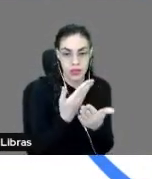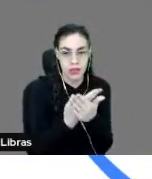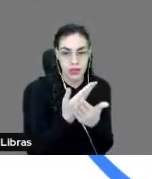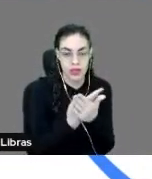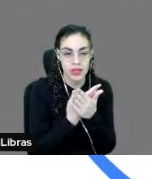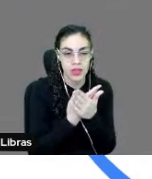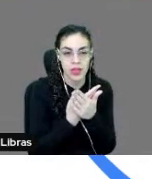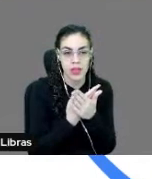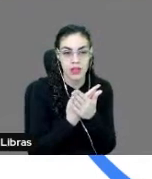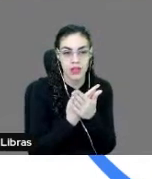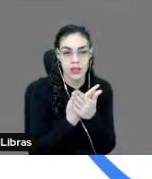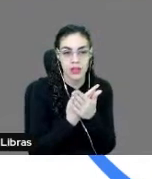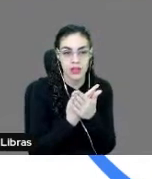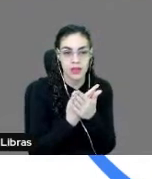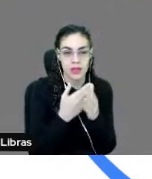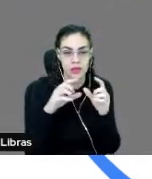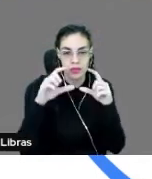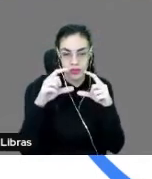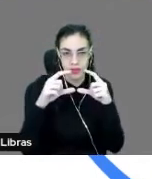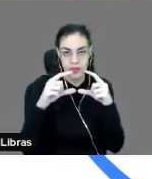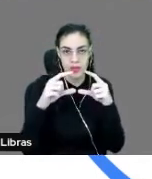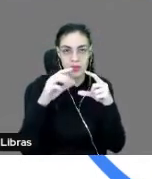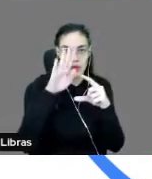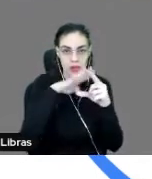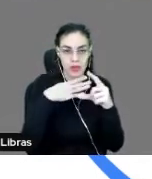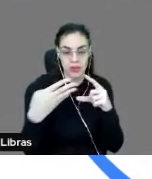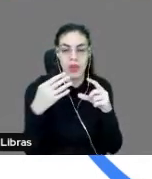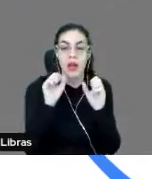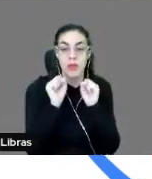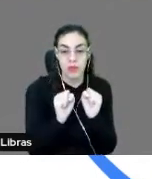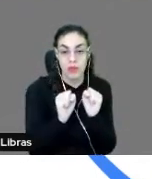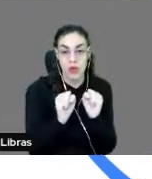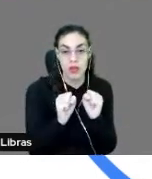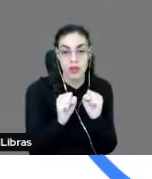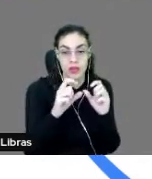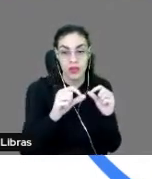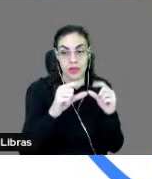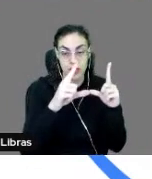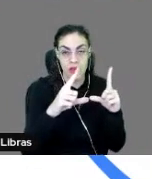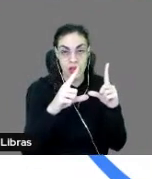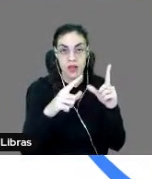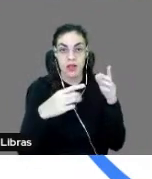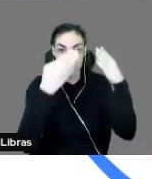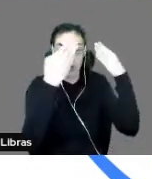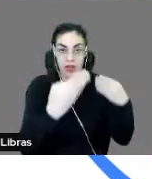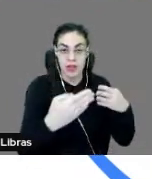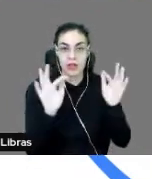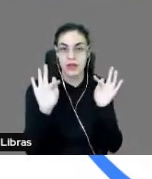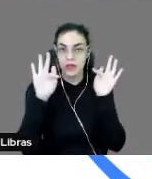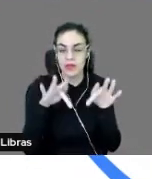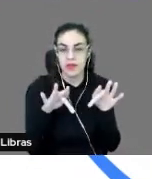documento base, né? A alegria de trabalhar com o Google Documentos, é eu posso ter um template de um relatório, de um trabalho final de